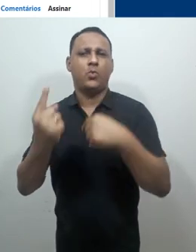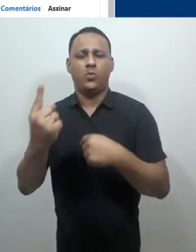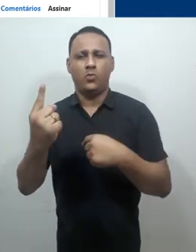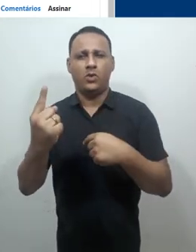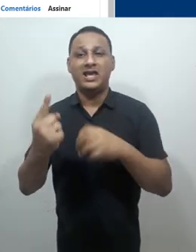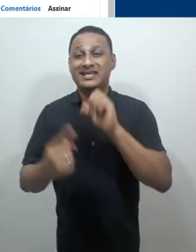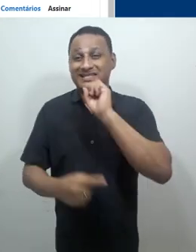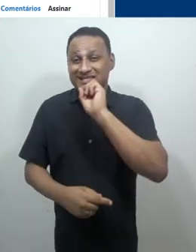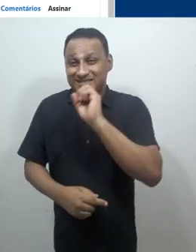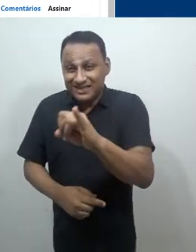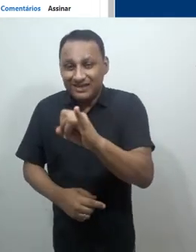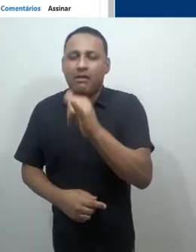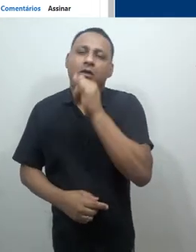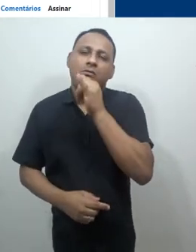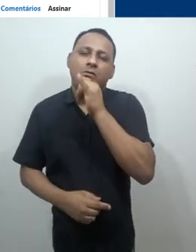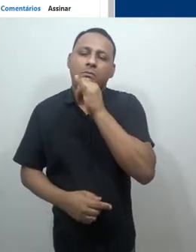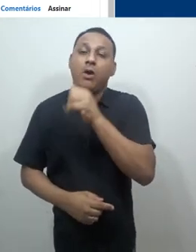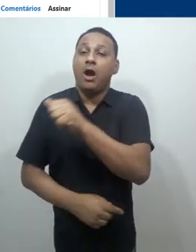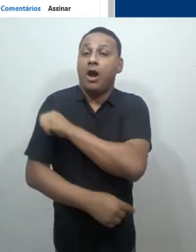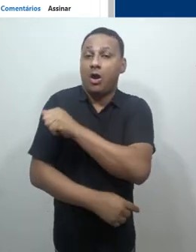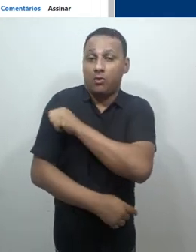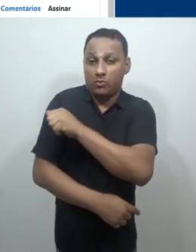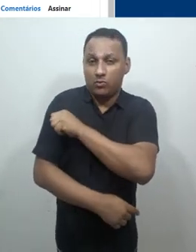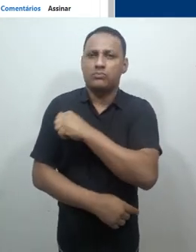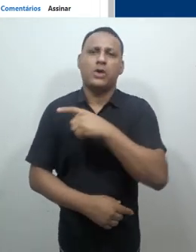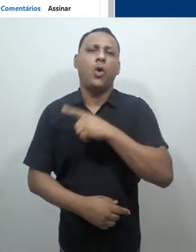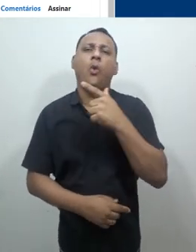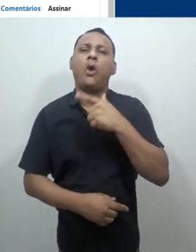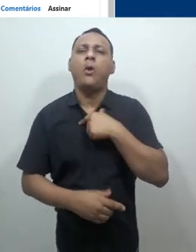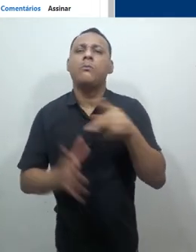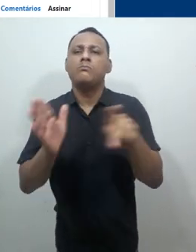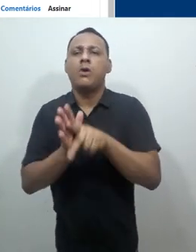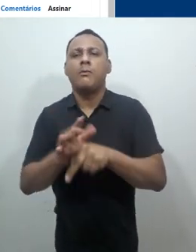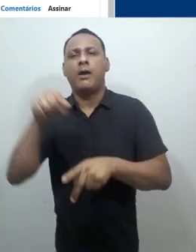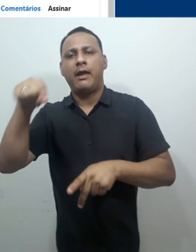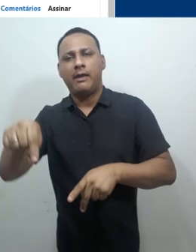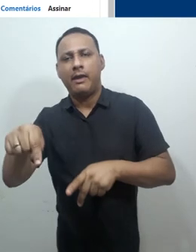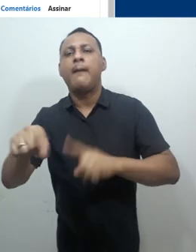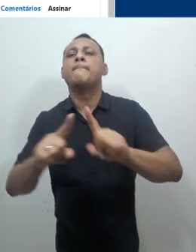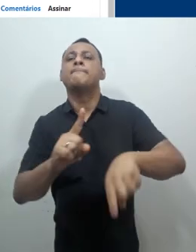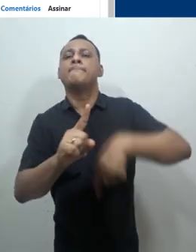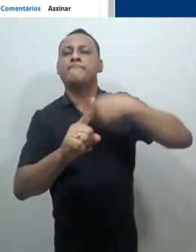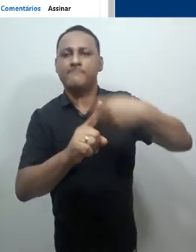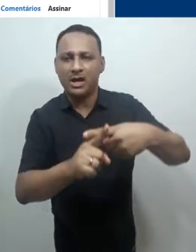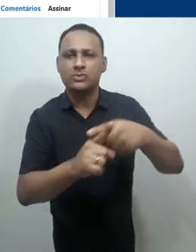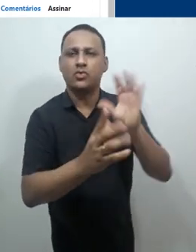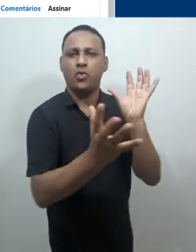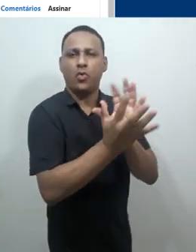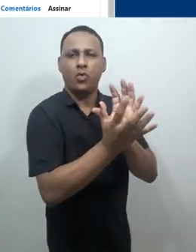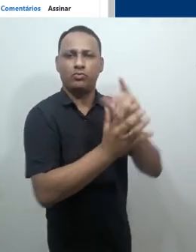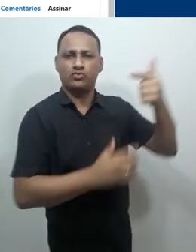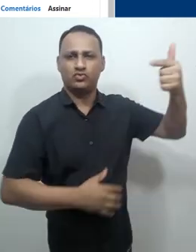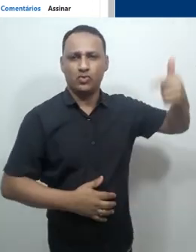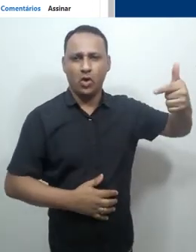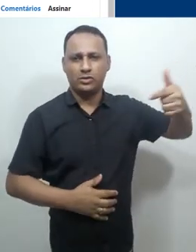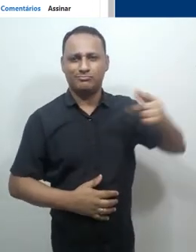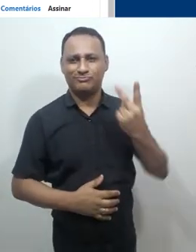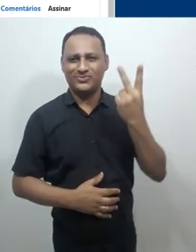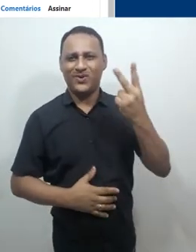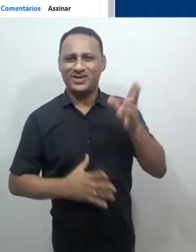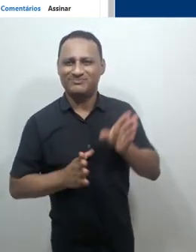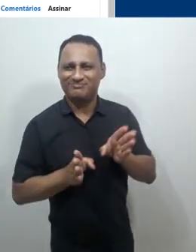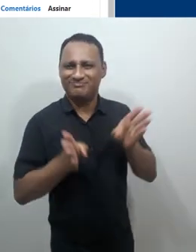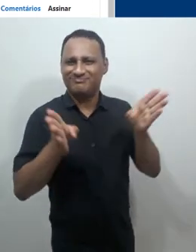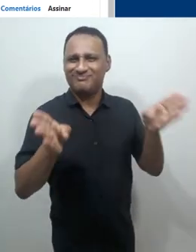no grupo 1. Se eu tivesse um aluno que pertence a mais de algum grupo, eu deveria escolher o grupo onde